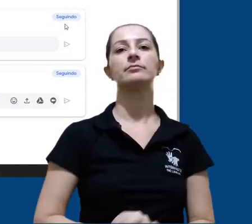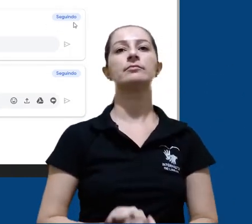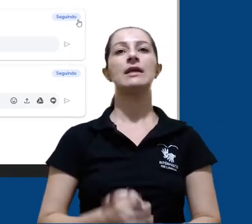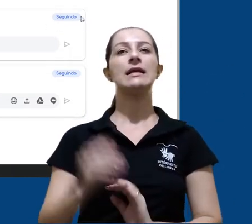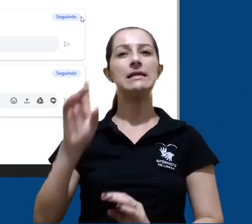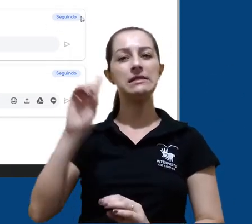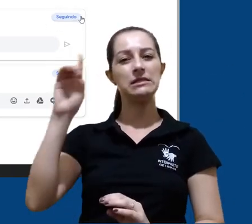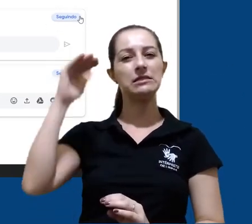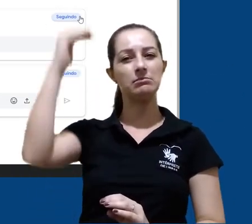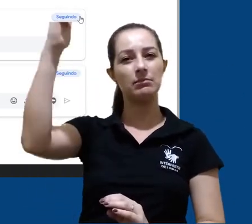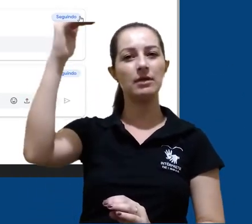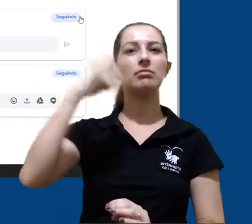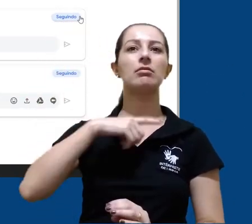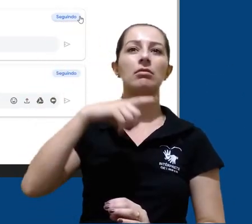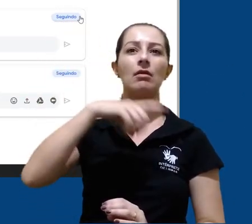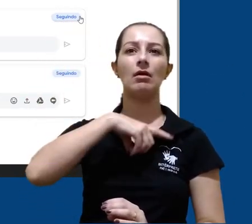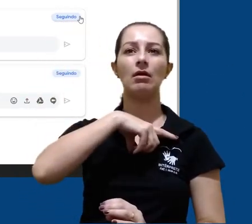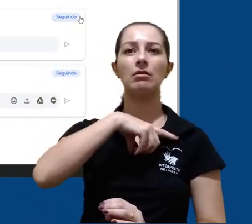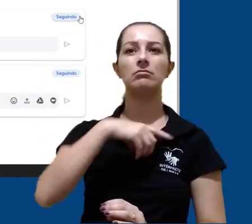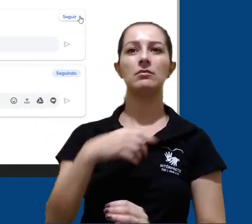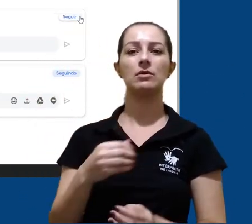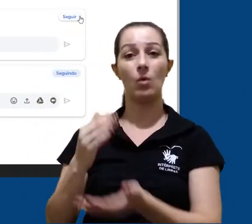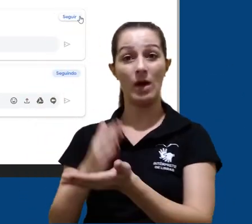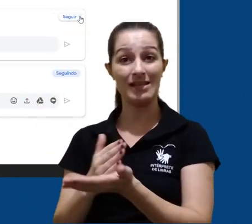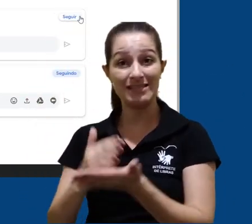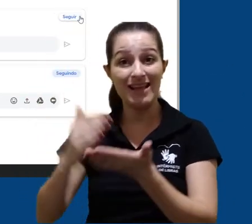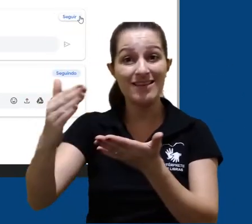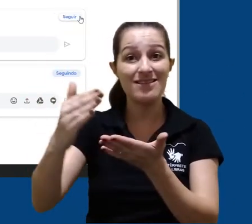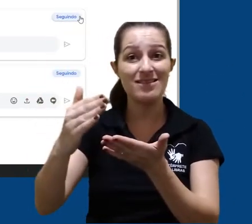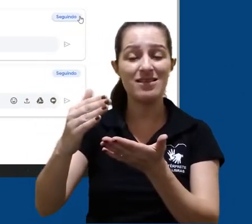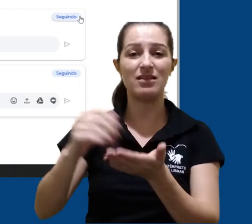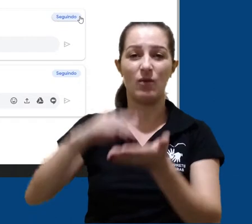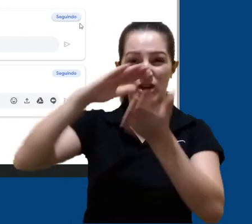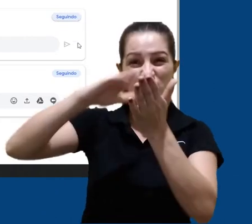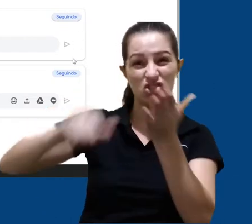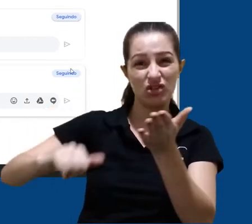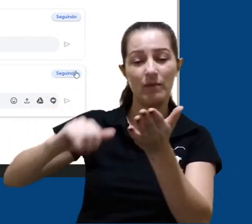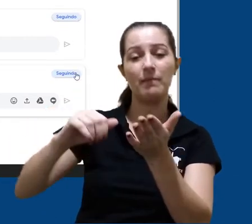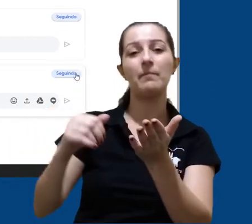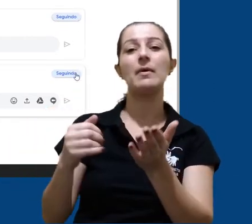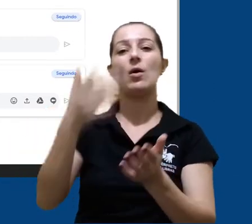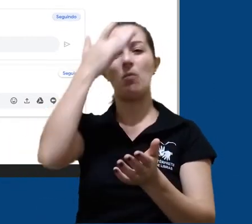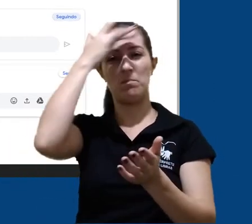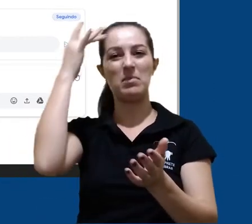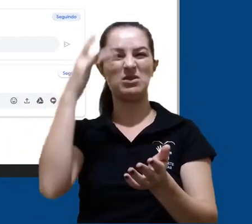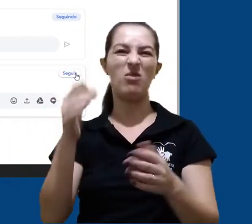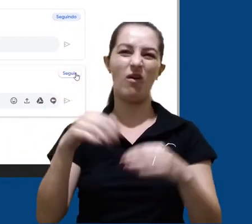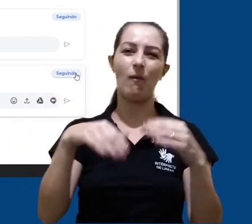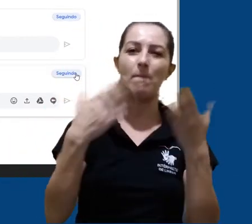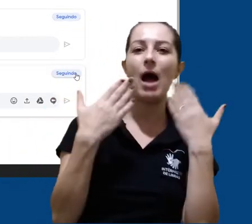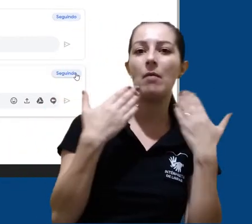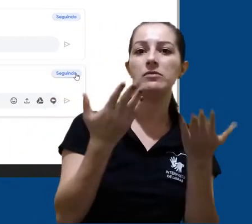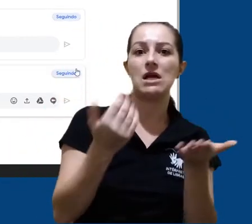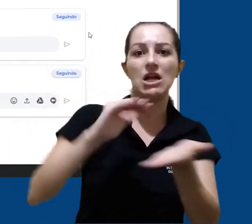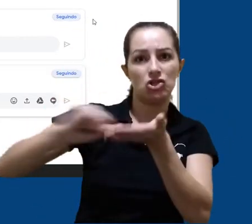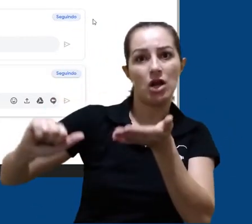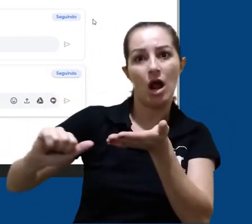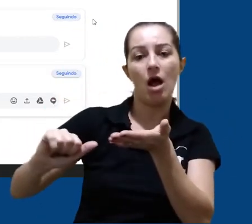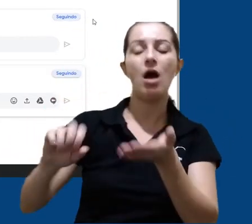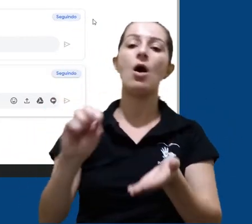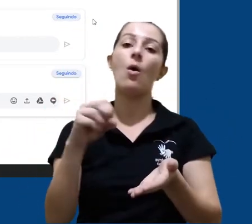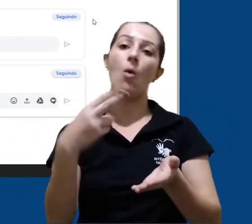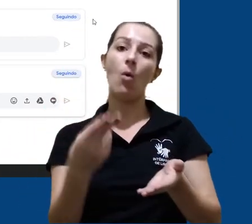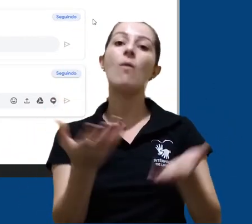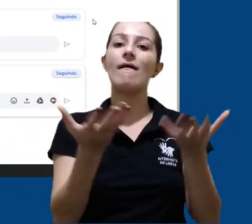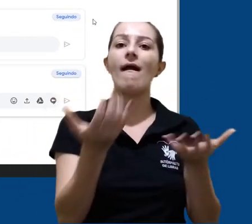direito de cada conversa, há o botão para seguir ou deixar de seguir essa conversa. Assim, você escolhe